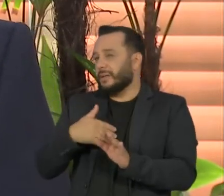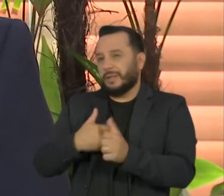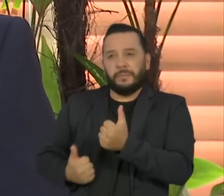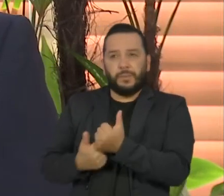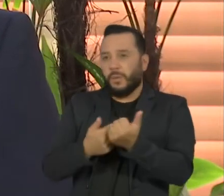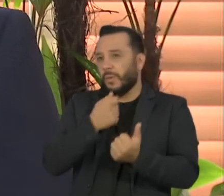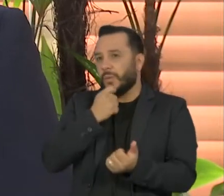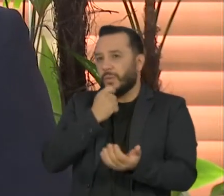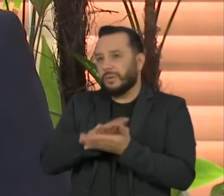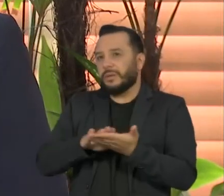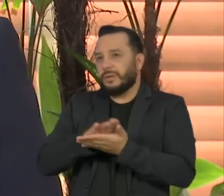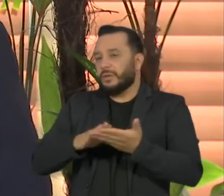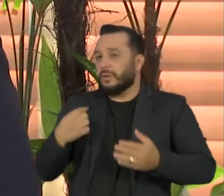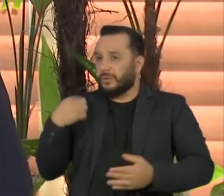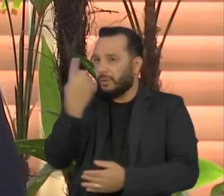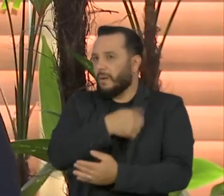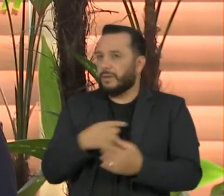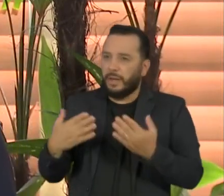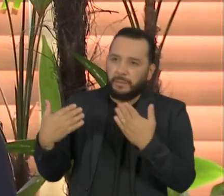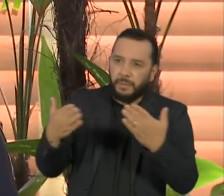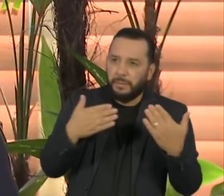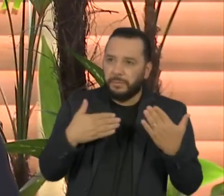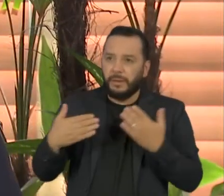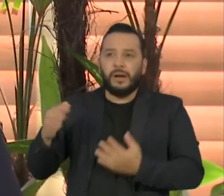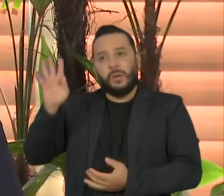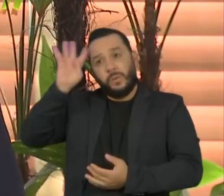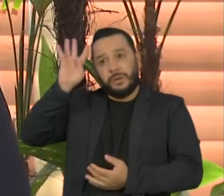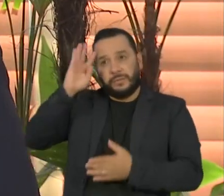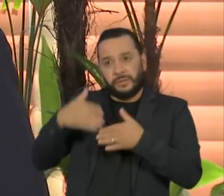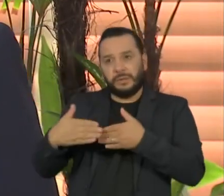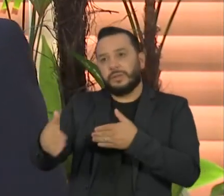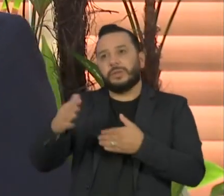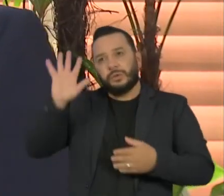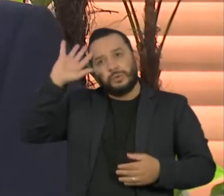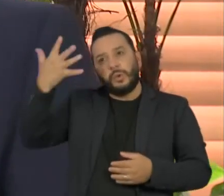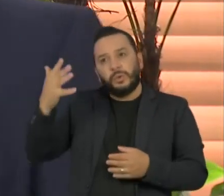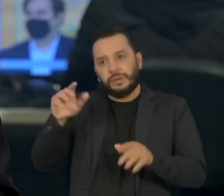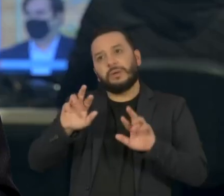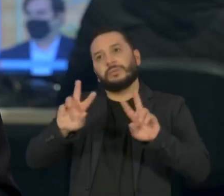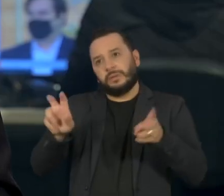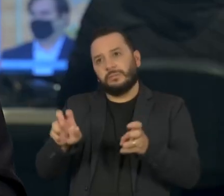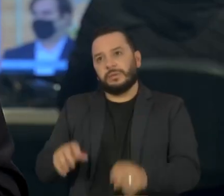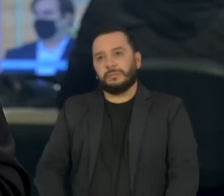mas a nossa intenção é, com o diálogo, chegar na quarta-feira com uma solução para esse tema. Obrigado.